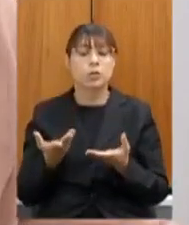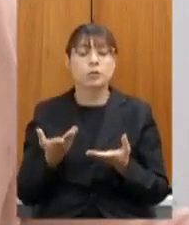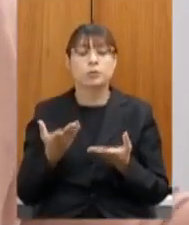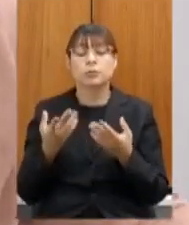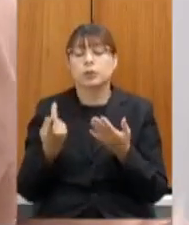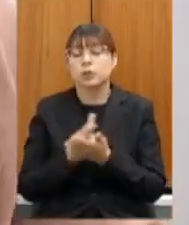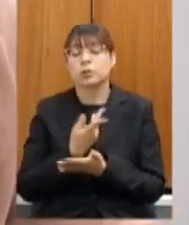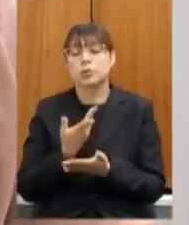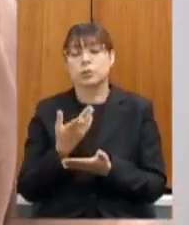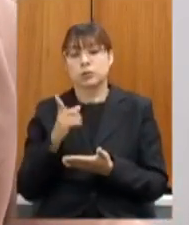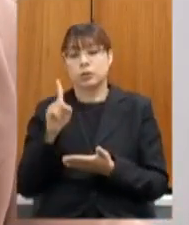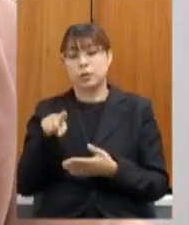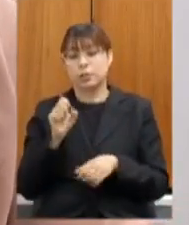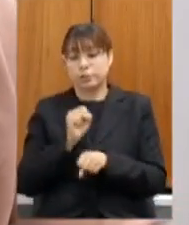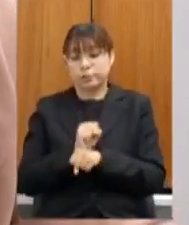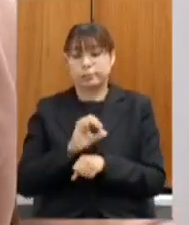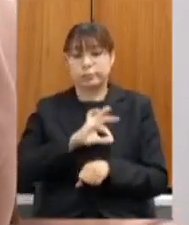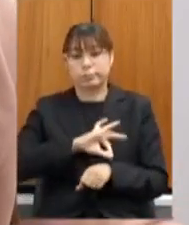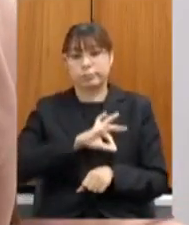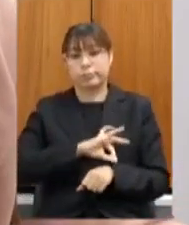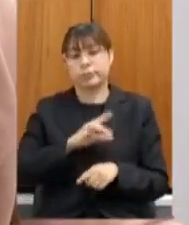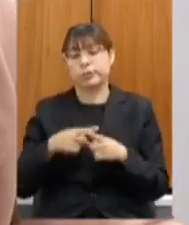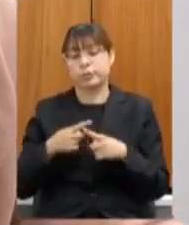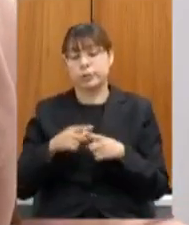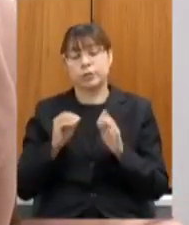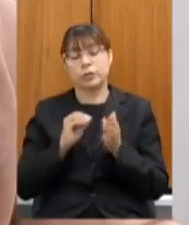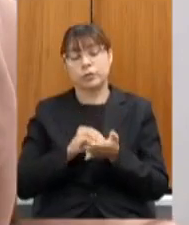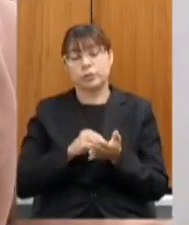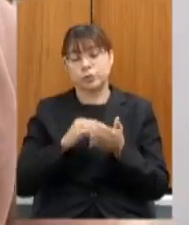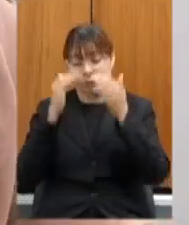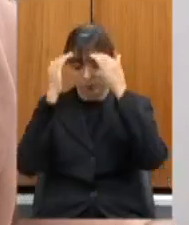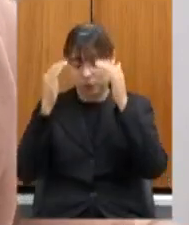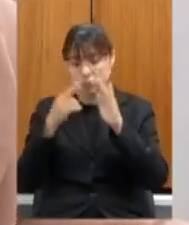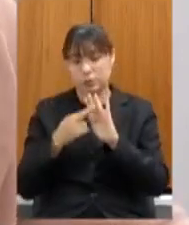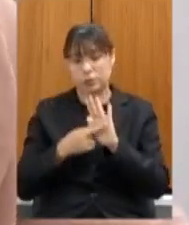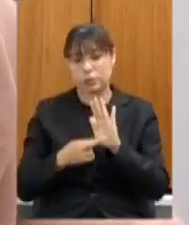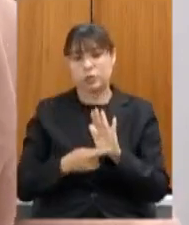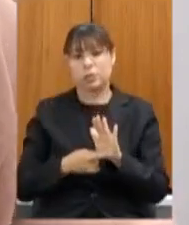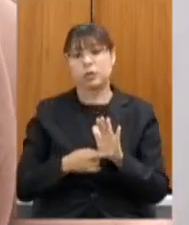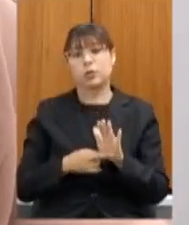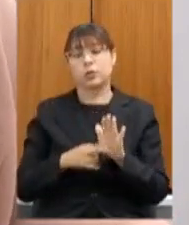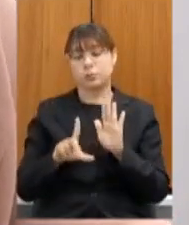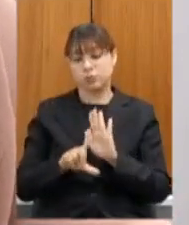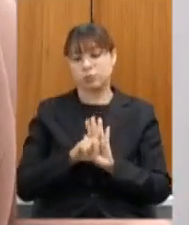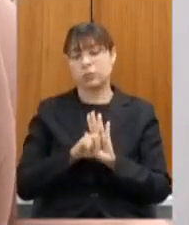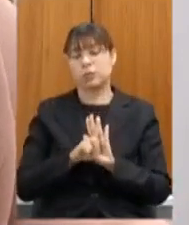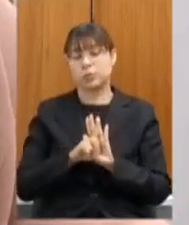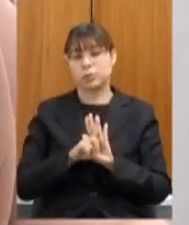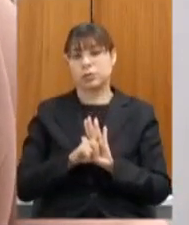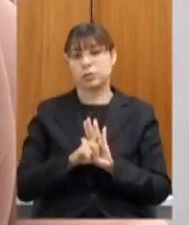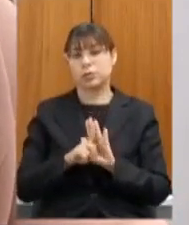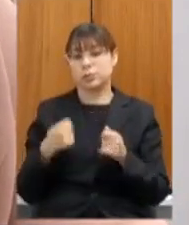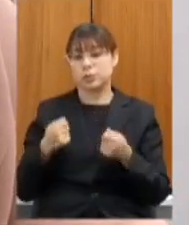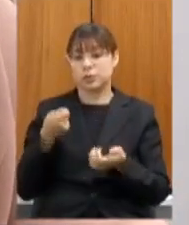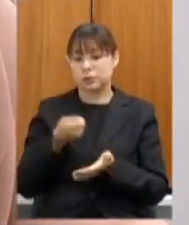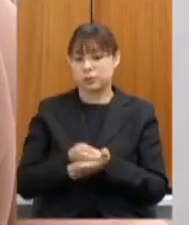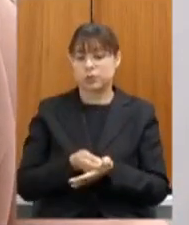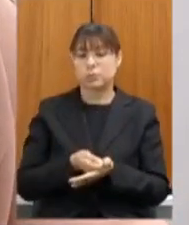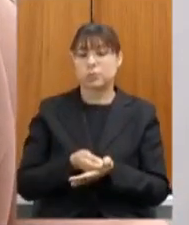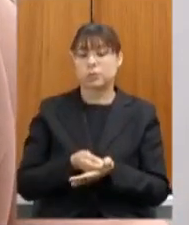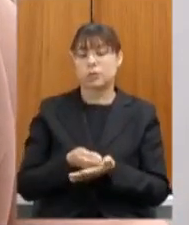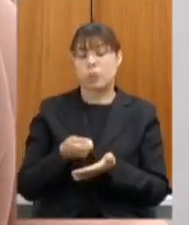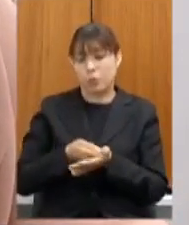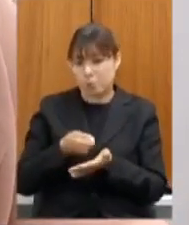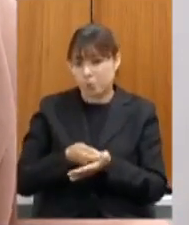profissionais da educação haja visto o descumprimento de normas legais e constitucionais que obrigam o pagamento do piso salarial